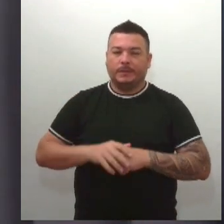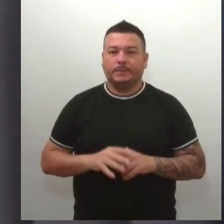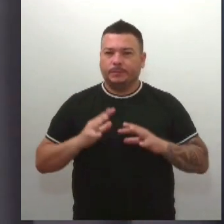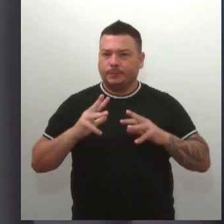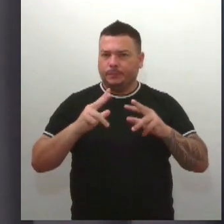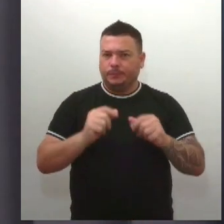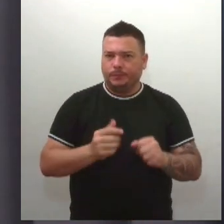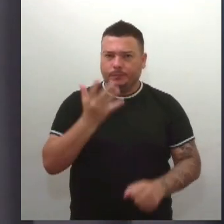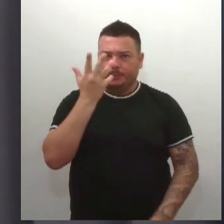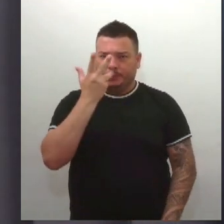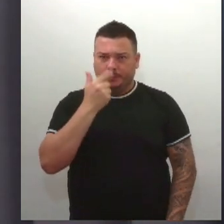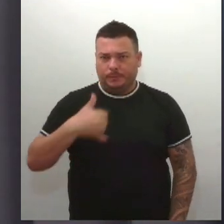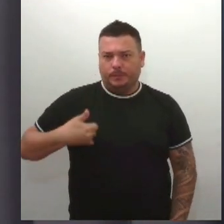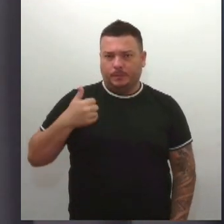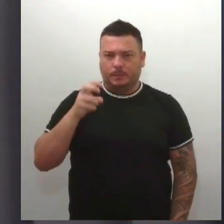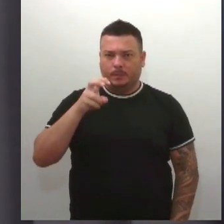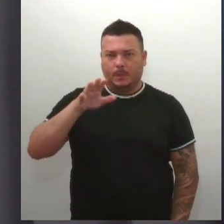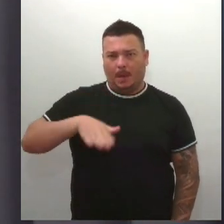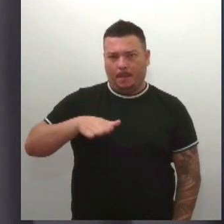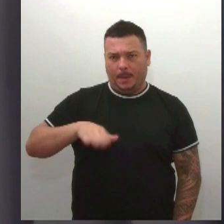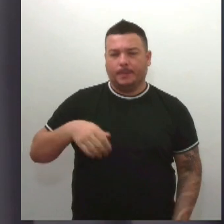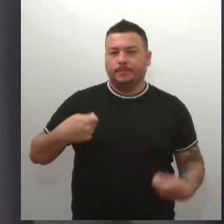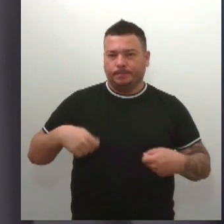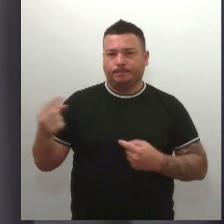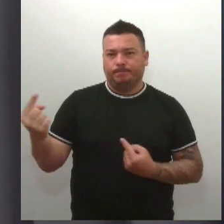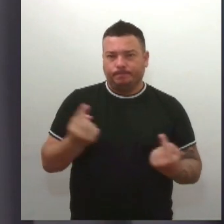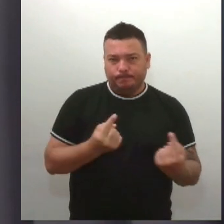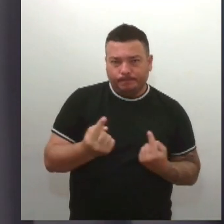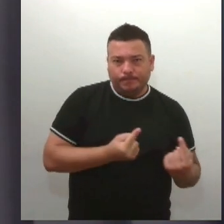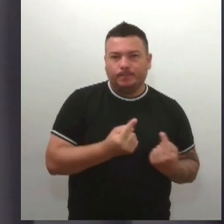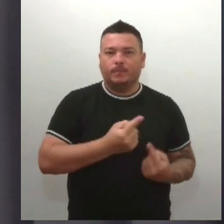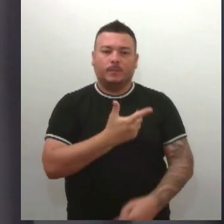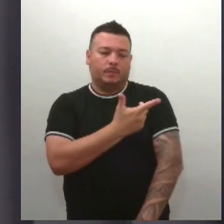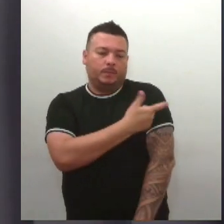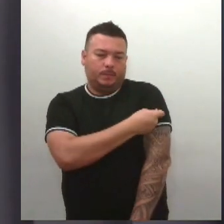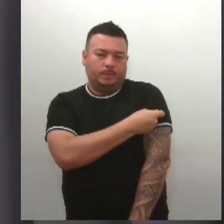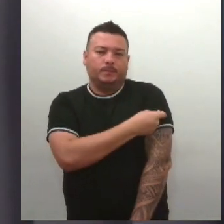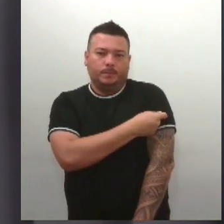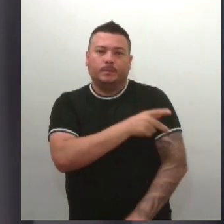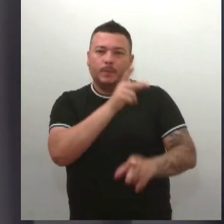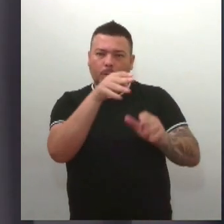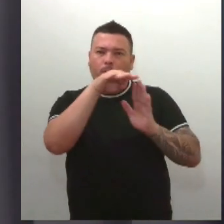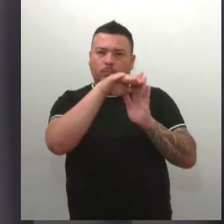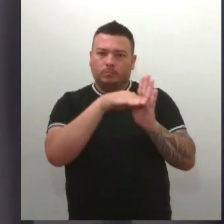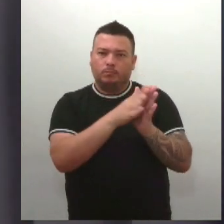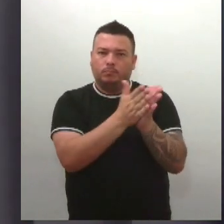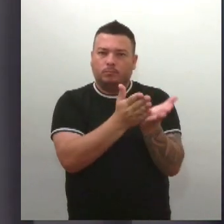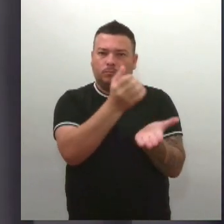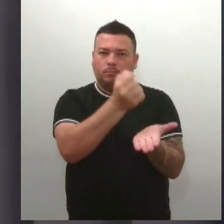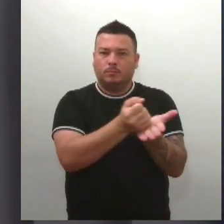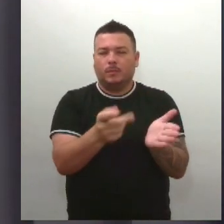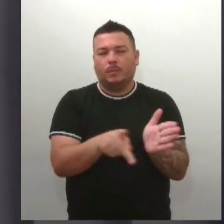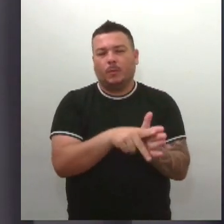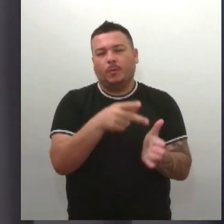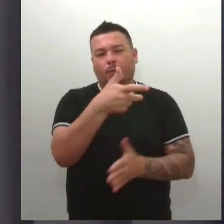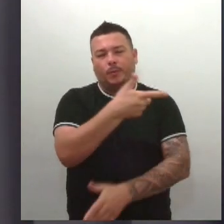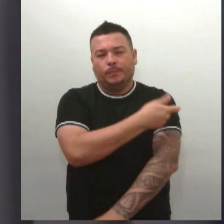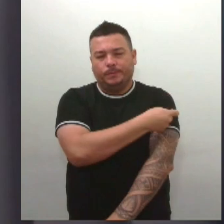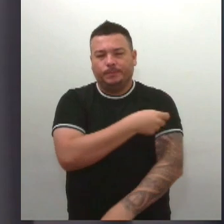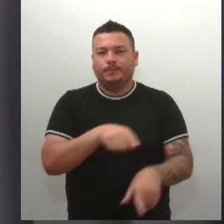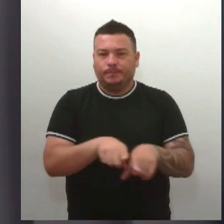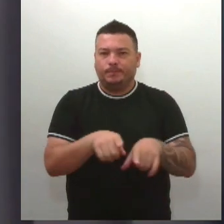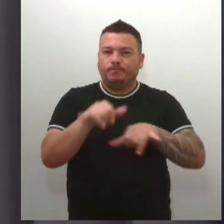de cinco anos de idade devem ser vacinadas conforme esquema de vacinação de rotina e na campanha nacional anual.